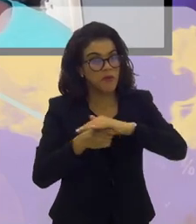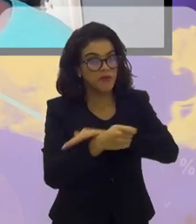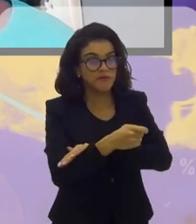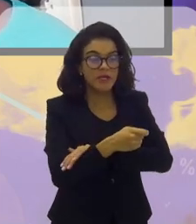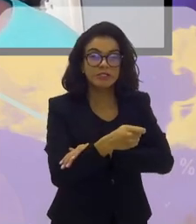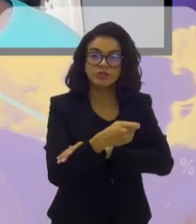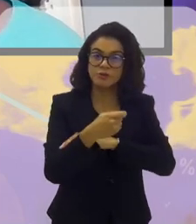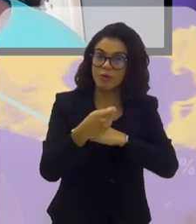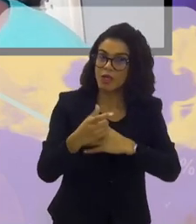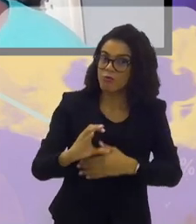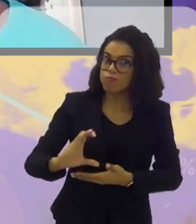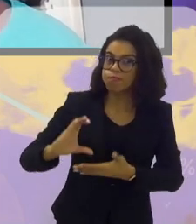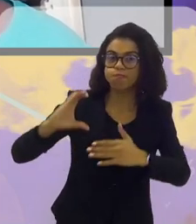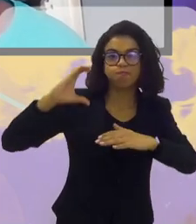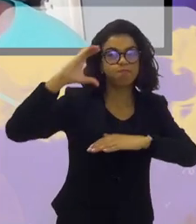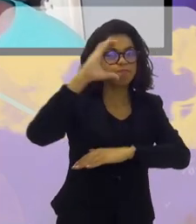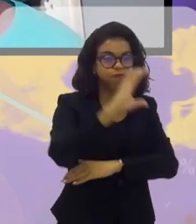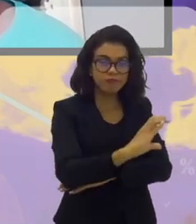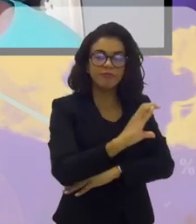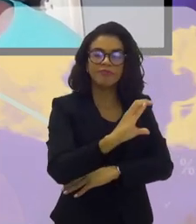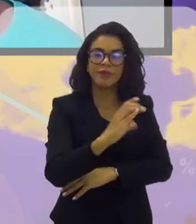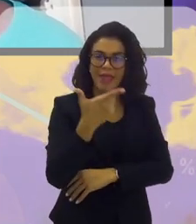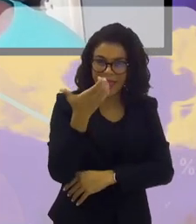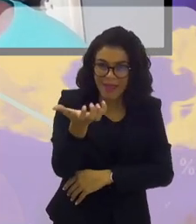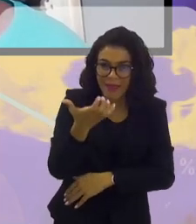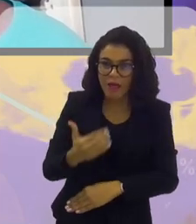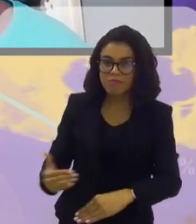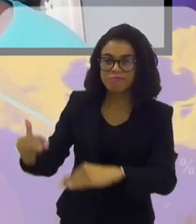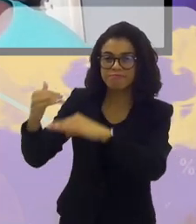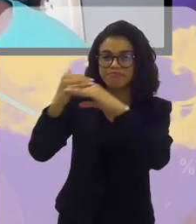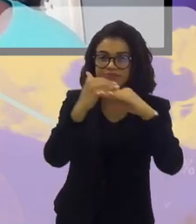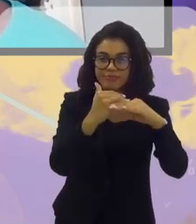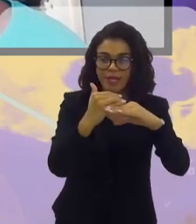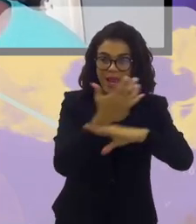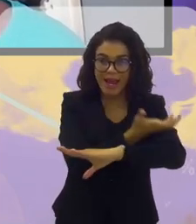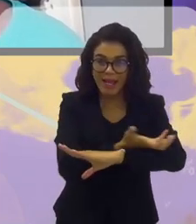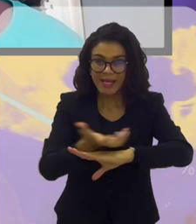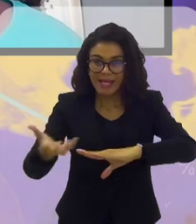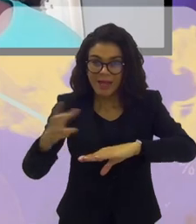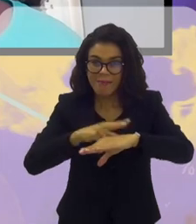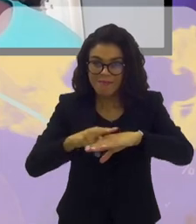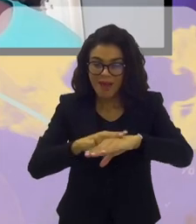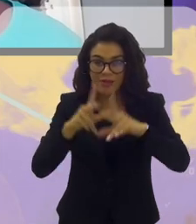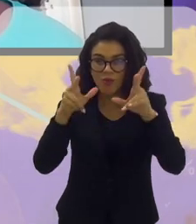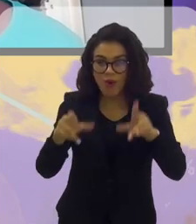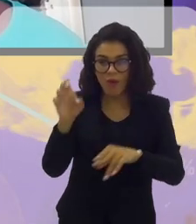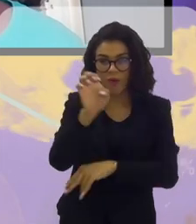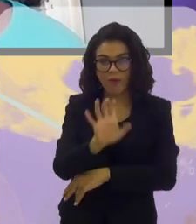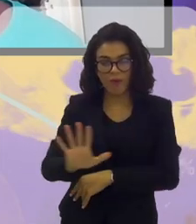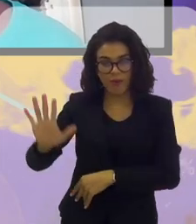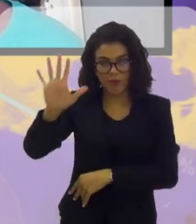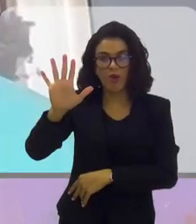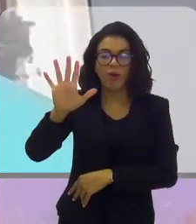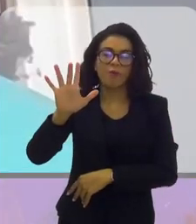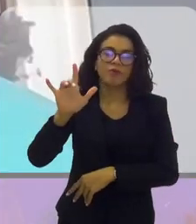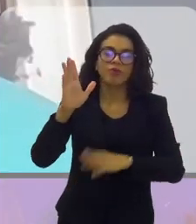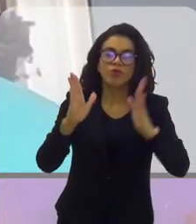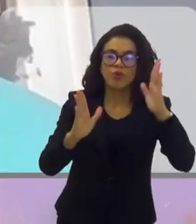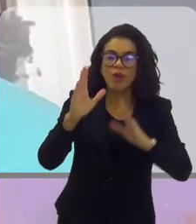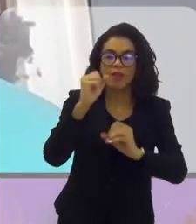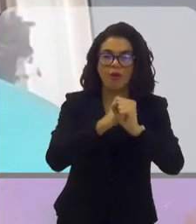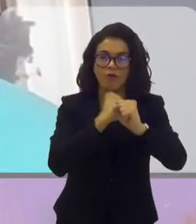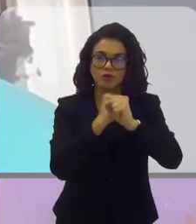haver um investimento muito pesado. Se a gente quiser chegar ao nível dos gramados europeus, o investimento que é feito na